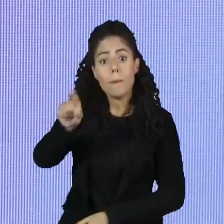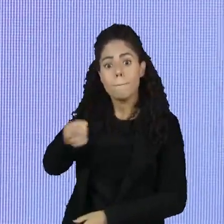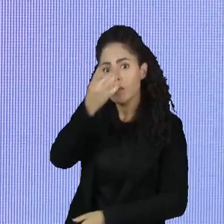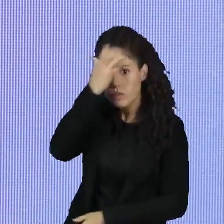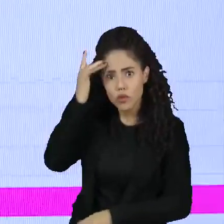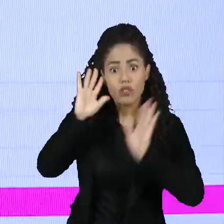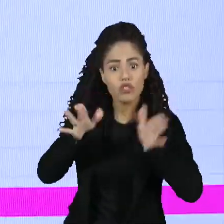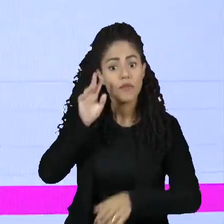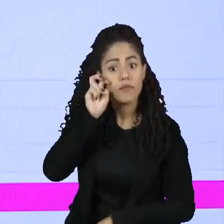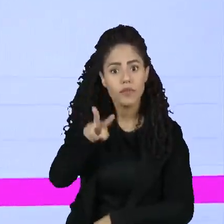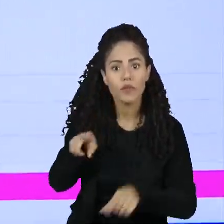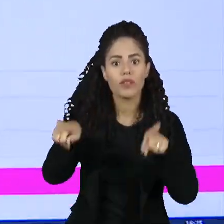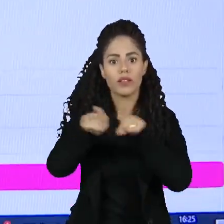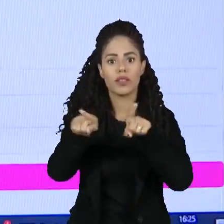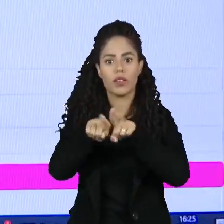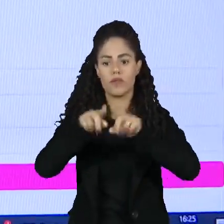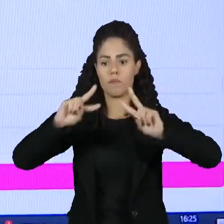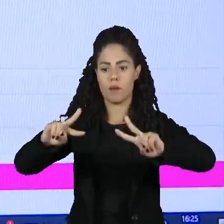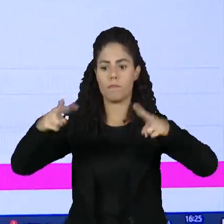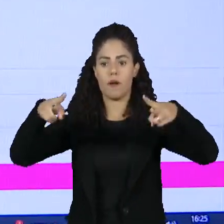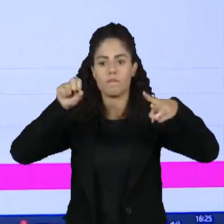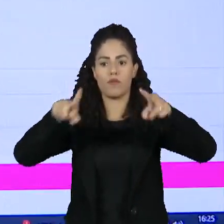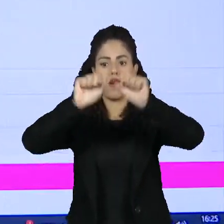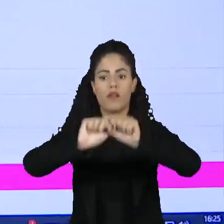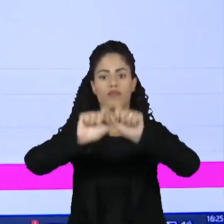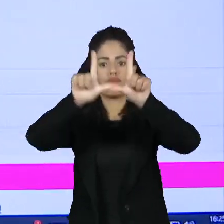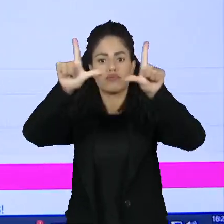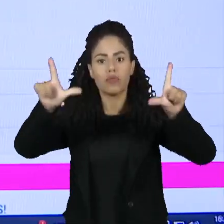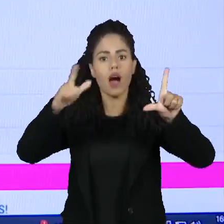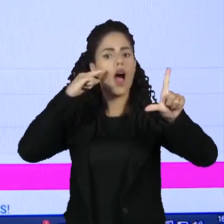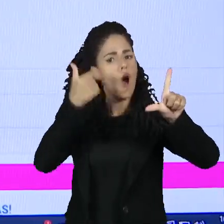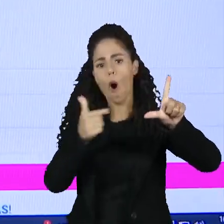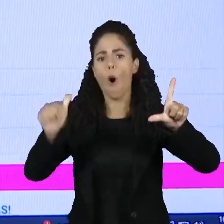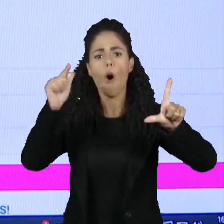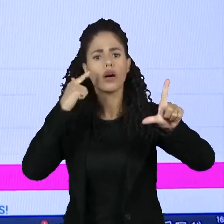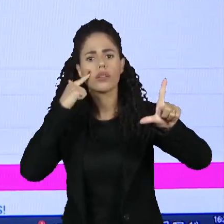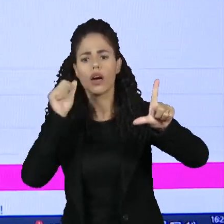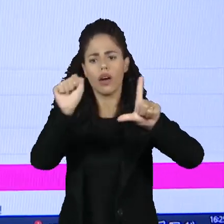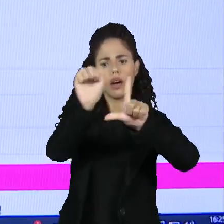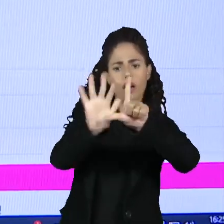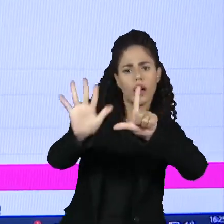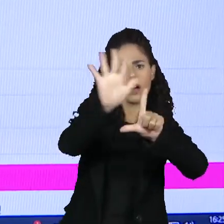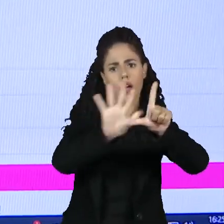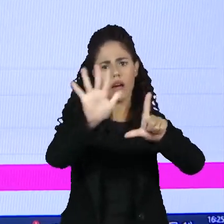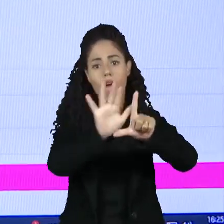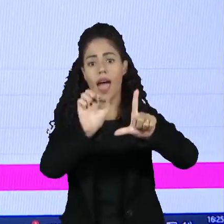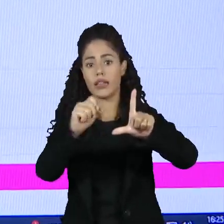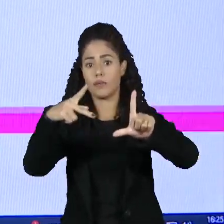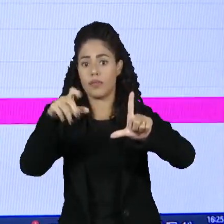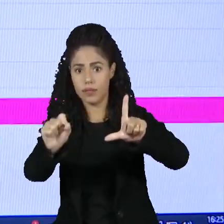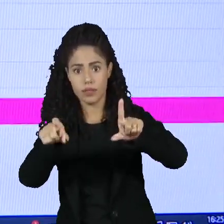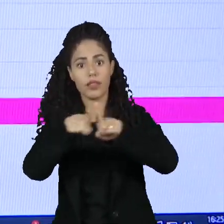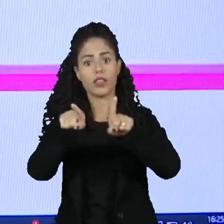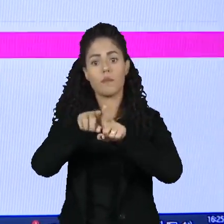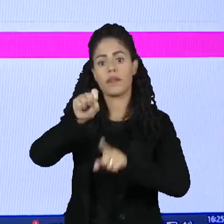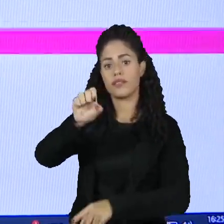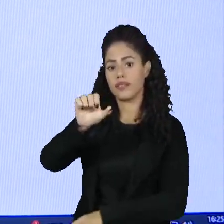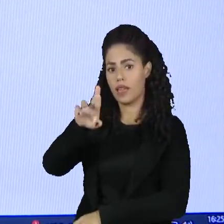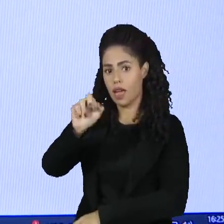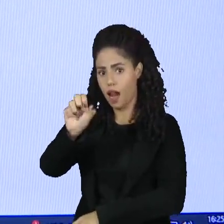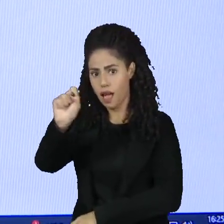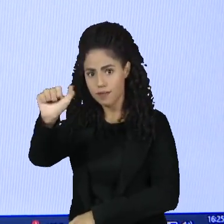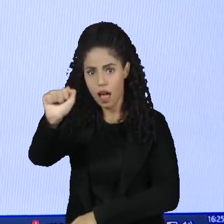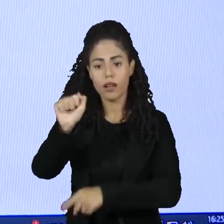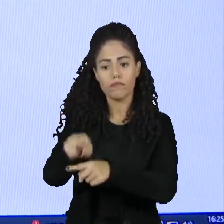pessoas. Ao clicar no link, você é levado para uma página com as imagens do SPC e Serasa Bureaus de